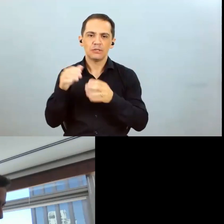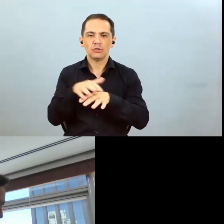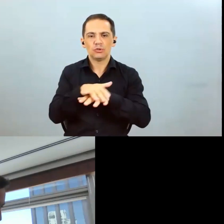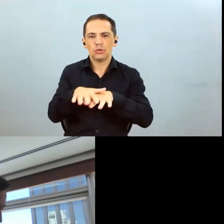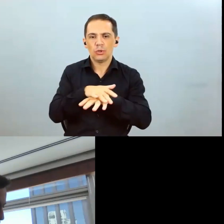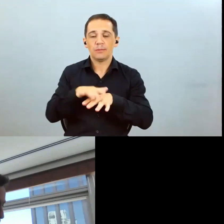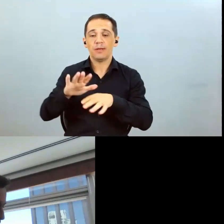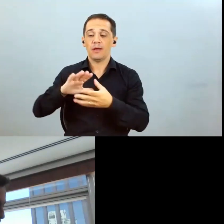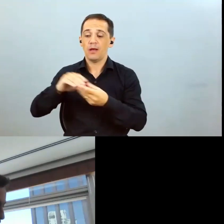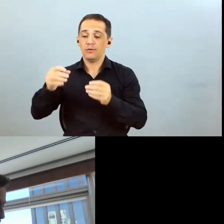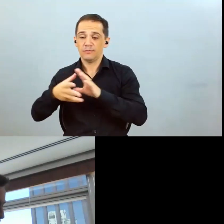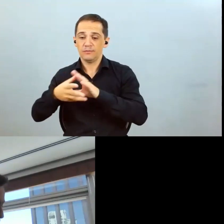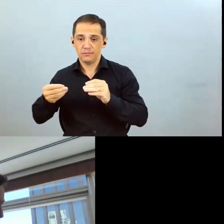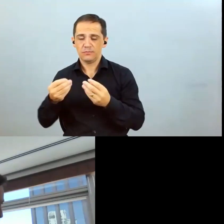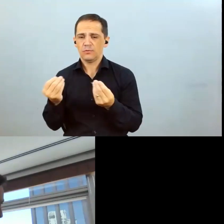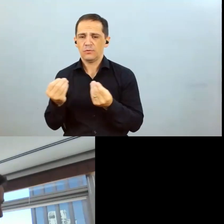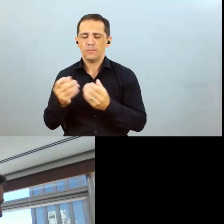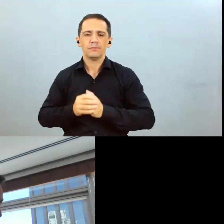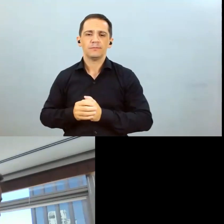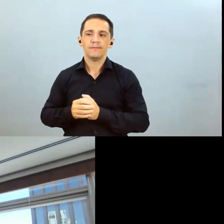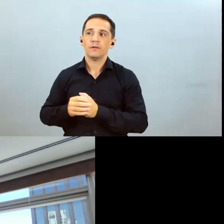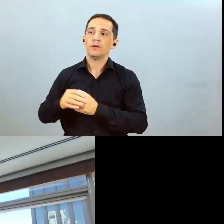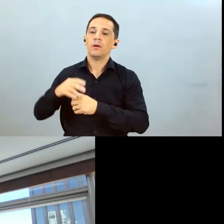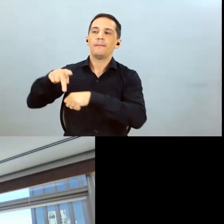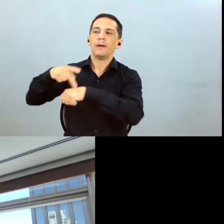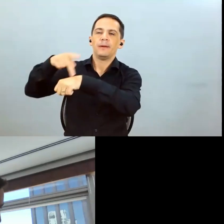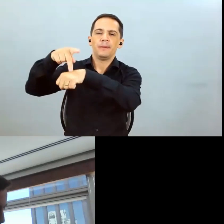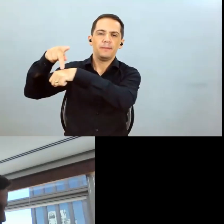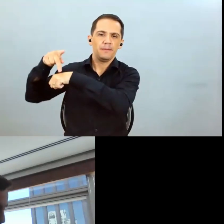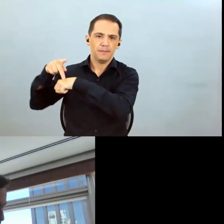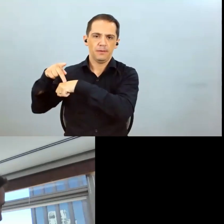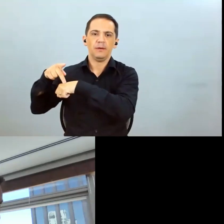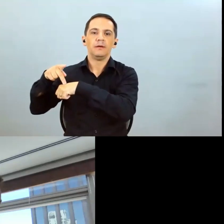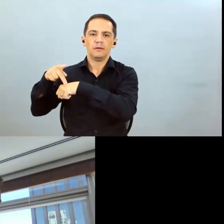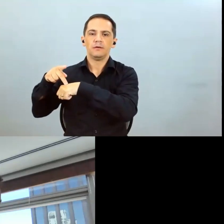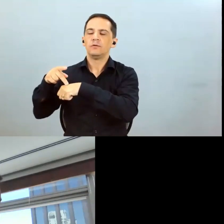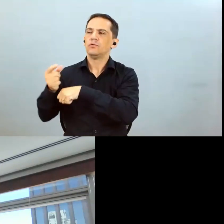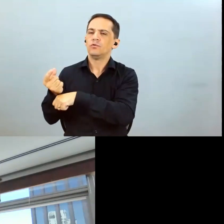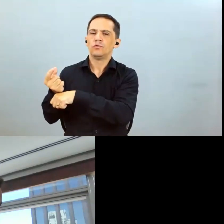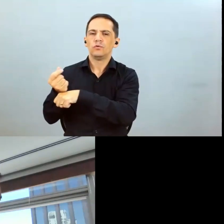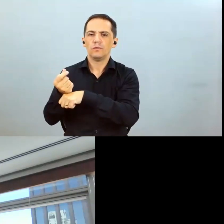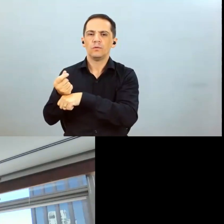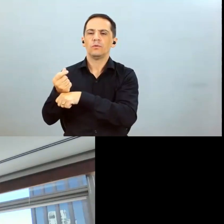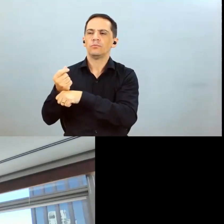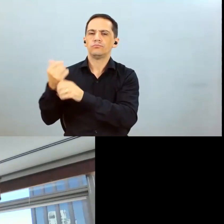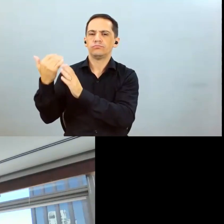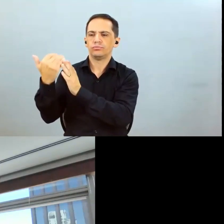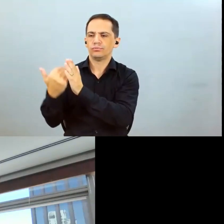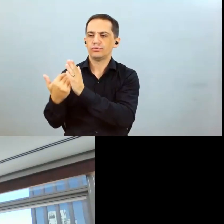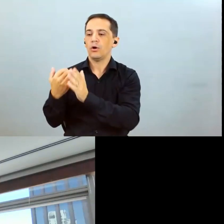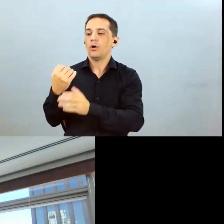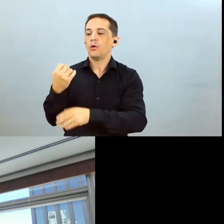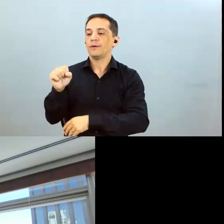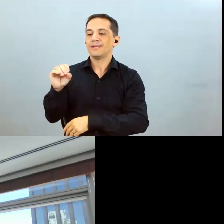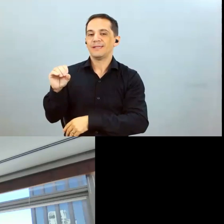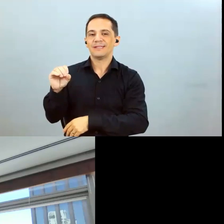o mercado do algodão no mercado internacional, ele estava em patamares baixos, patamares até abaixo de 80 centavos por libra. Então,